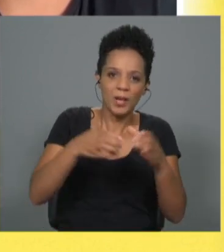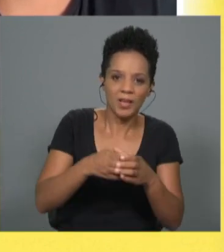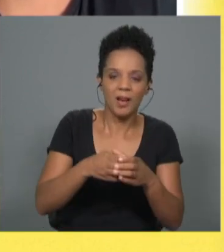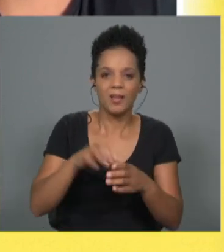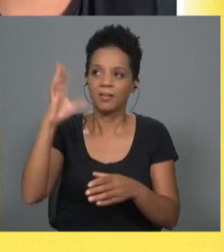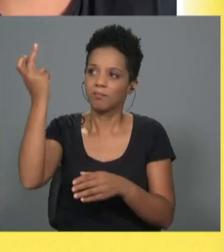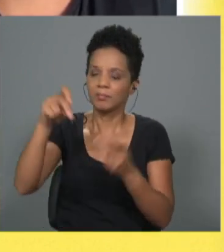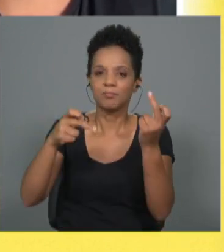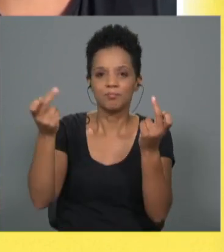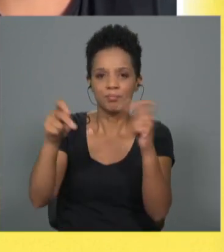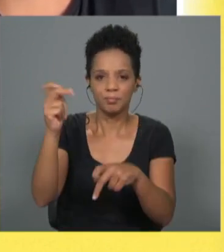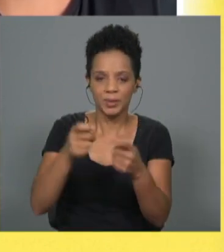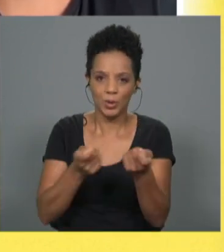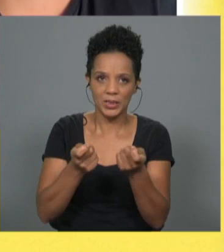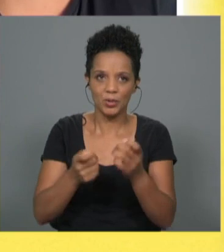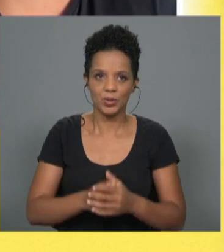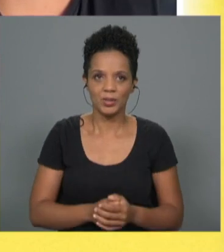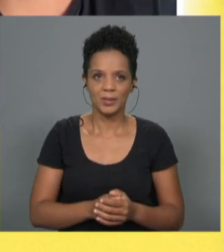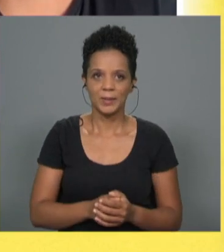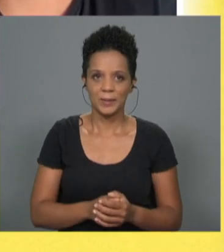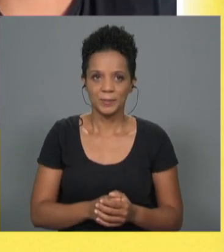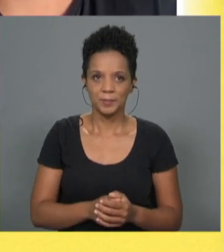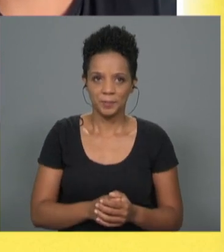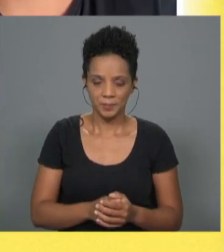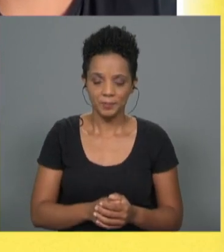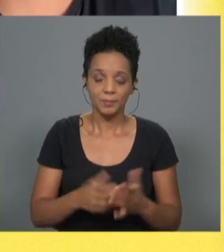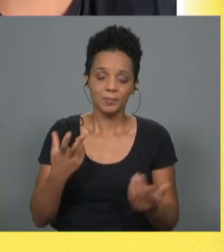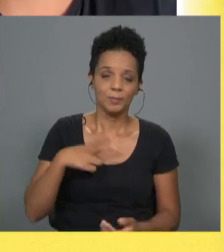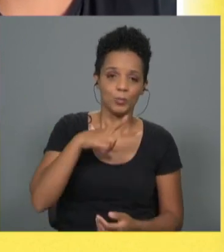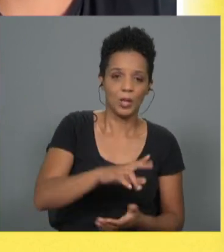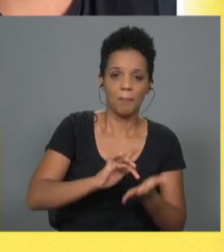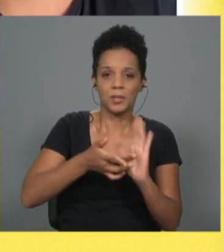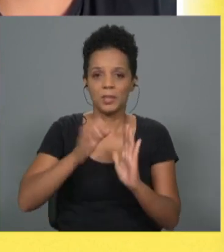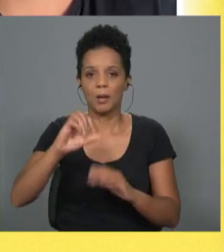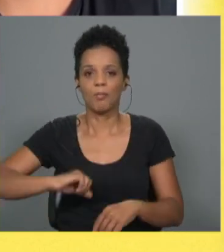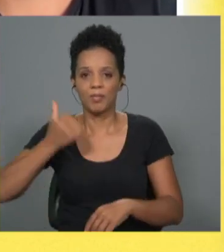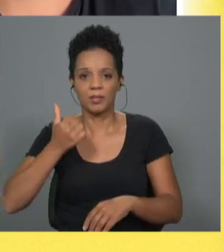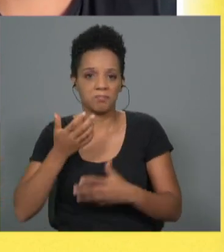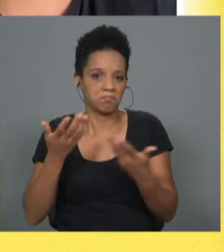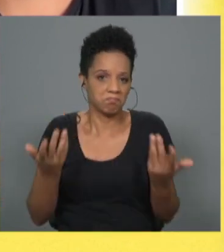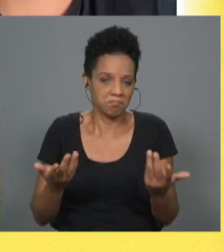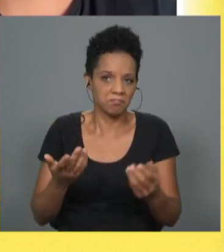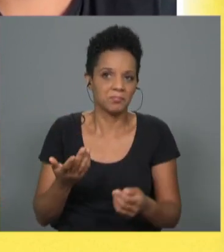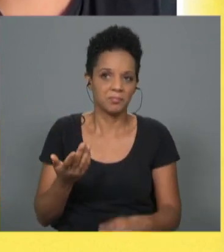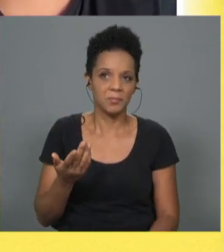dos eventos que são organizados. Gonçalo, seja em Portugal, no Brasil ou em Cabo Verde, estas